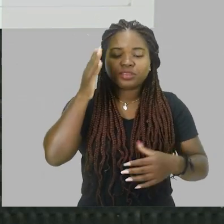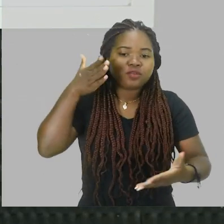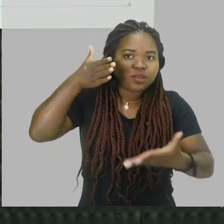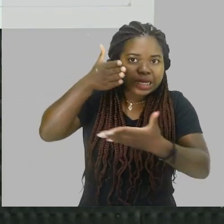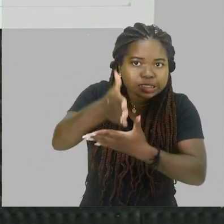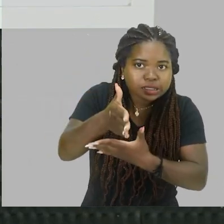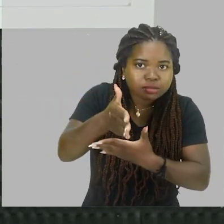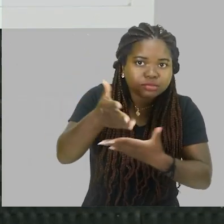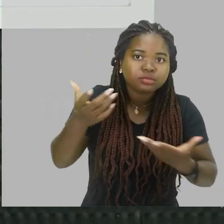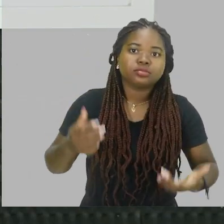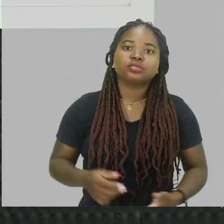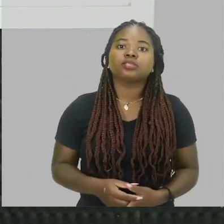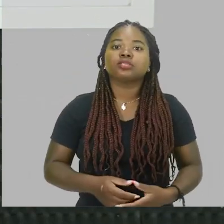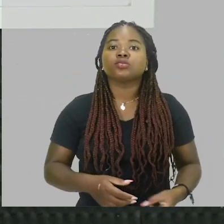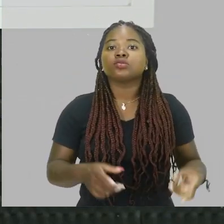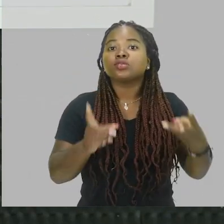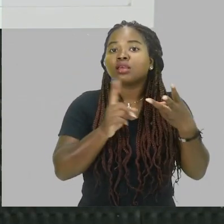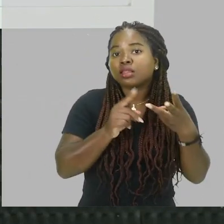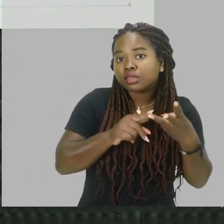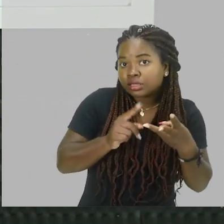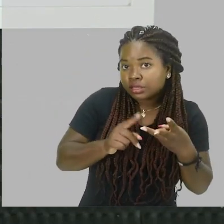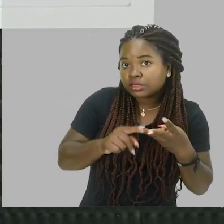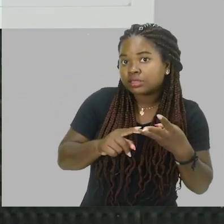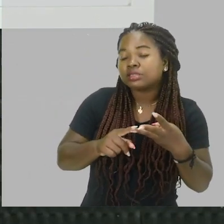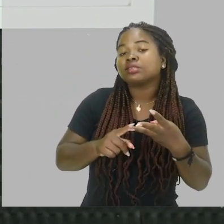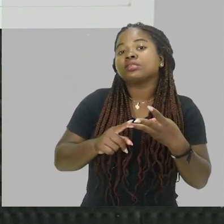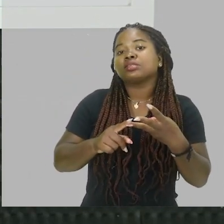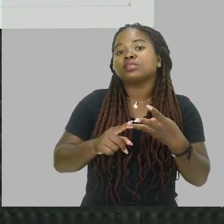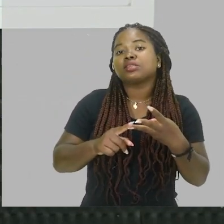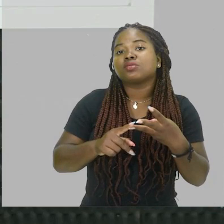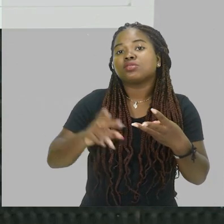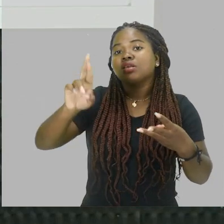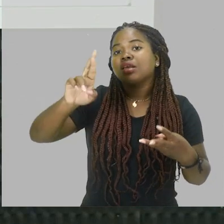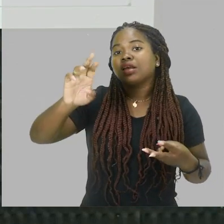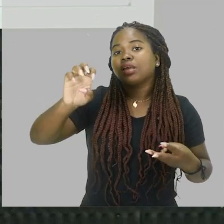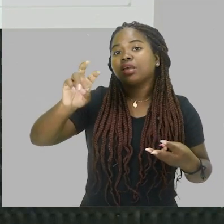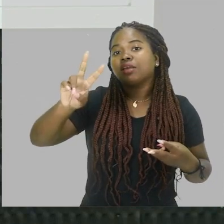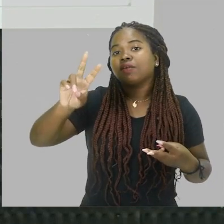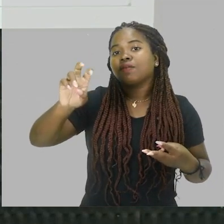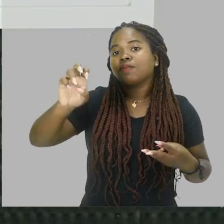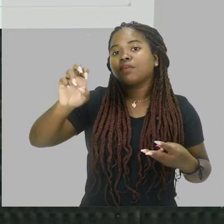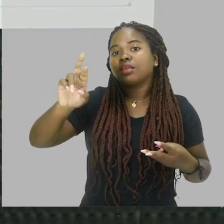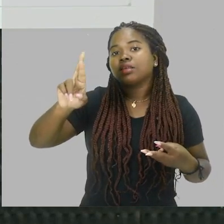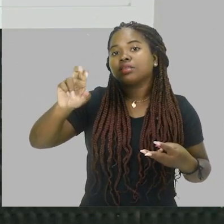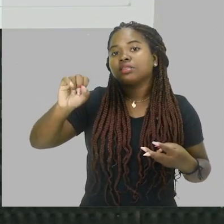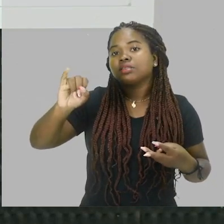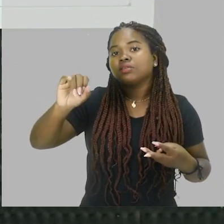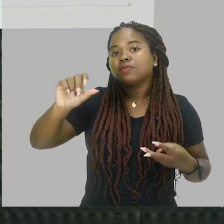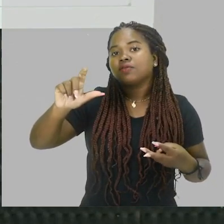Então o caminho de ida de um feixe de luz também é o mesmo caminho de volta, né, e nós podemos, por exemplo,